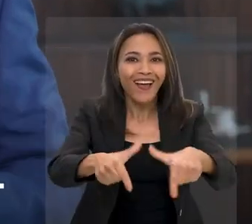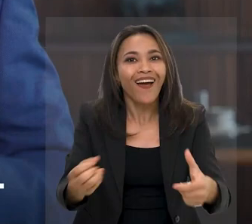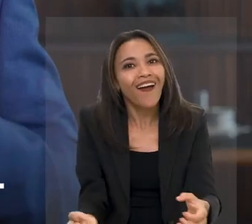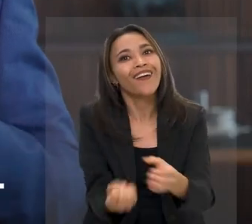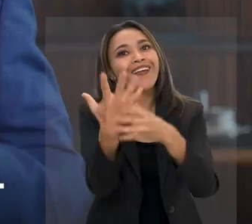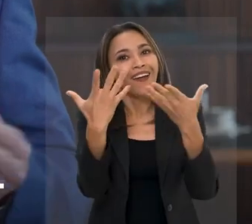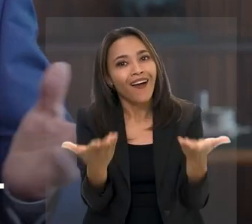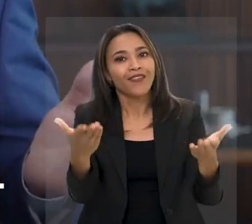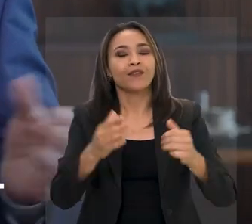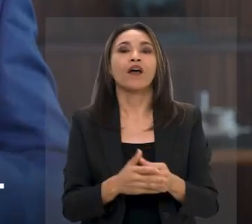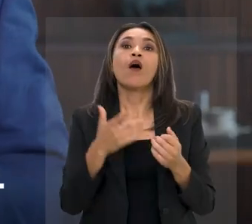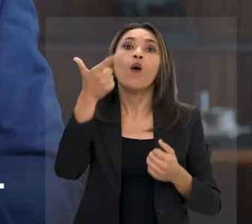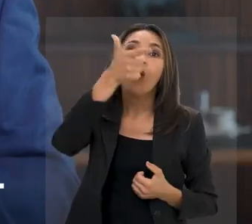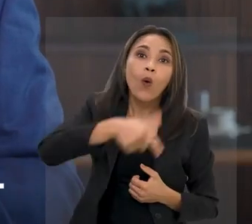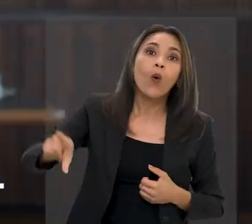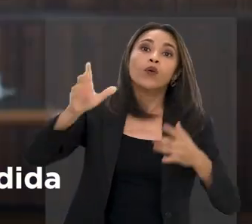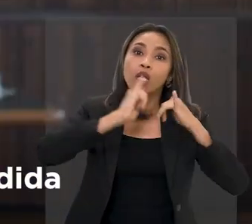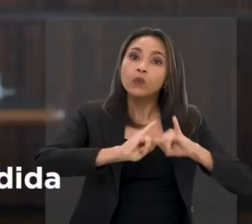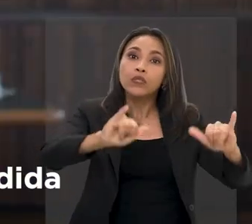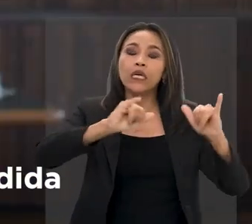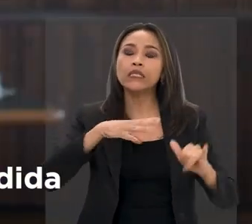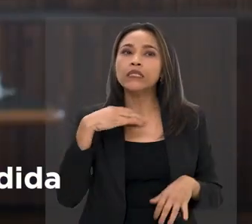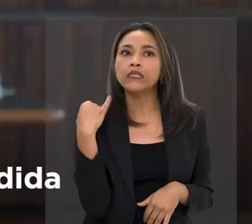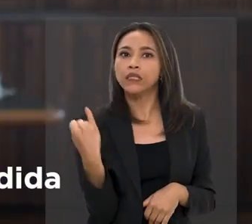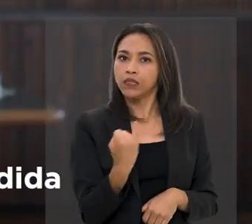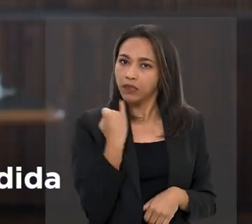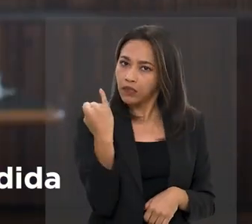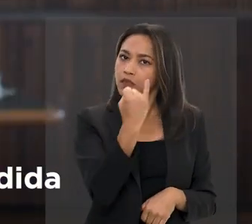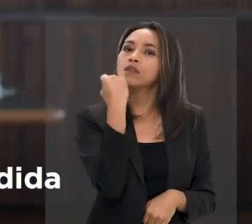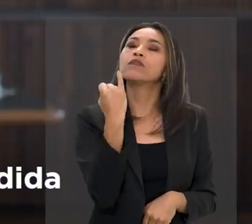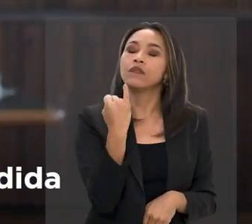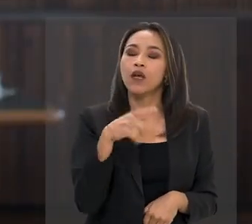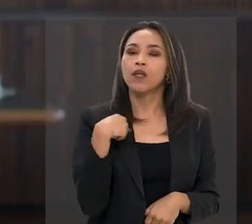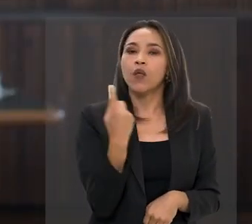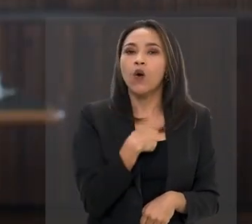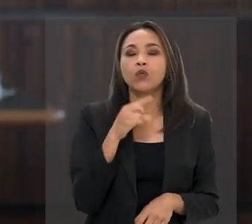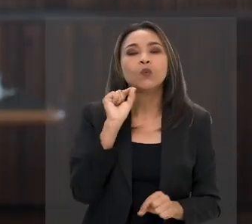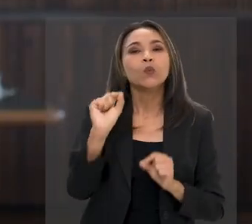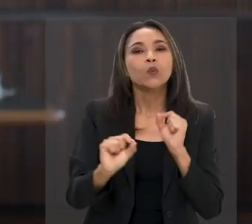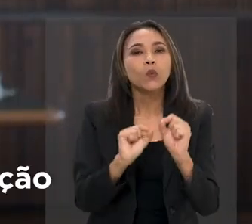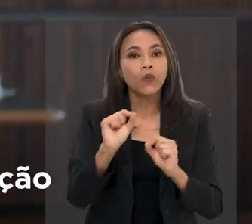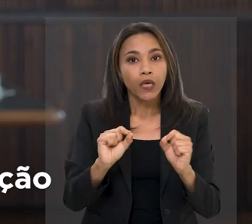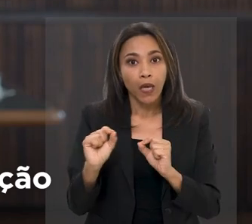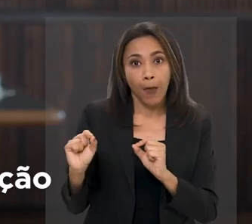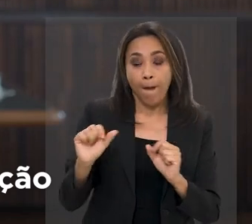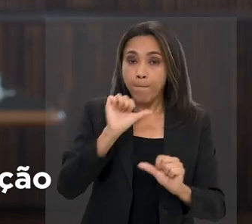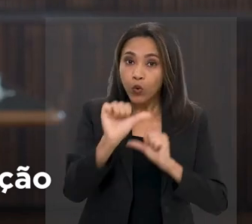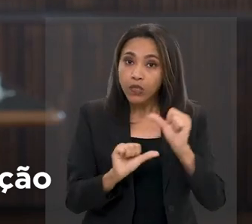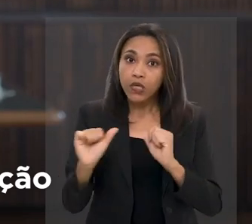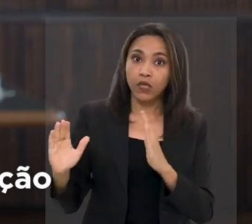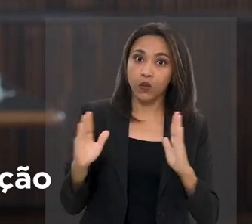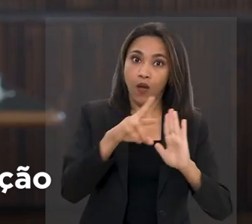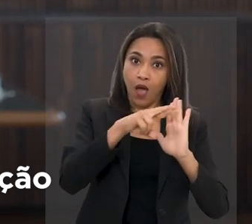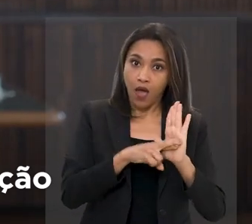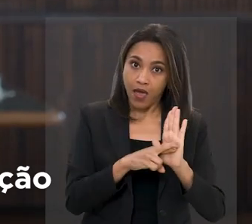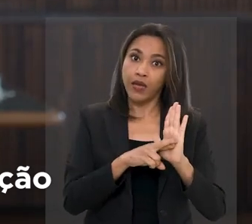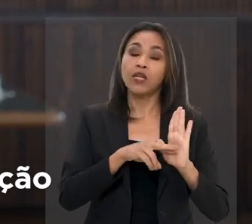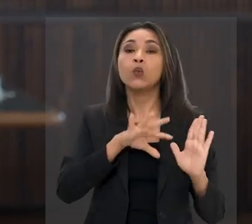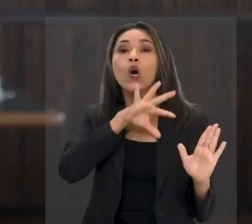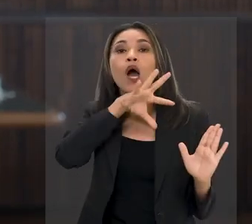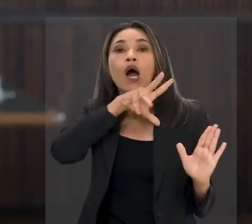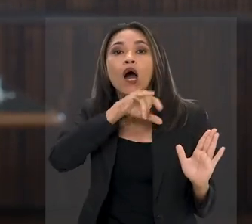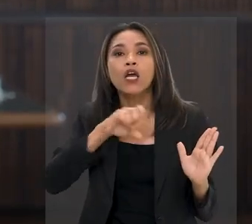e novos empregos são criados. Quero também anunciar outra medida muito importante. Estamos mudando a faixa de